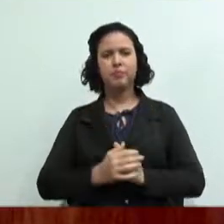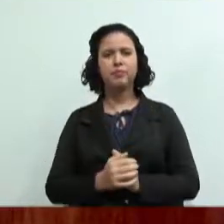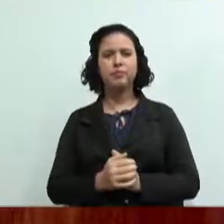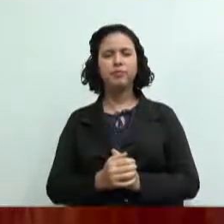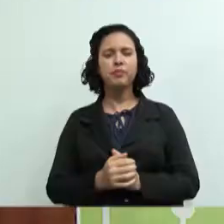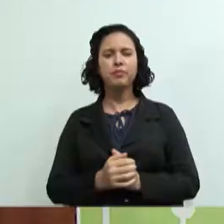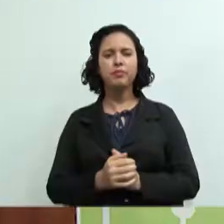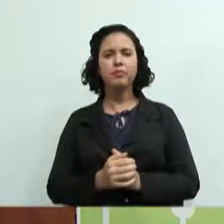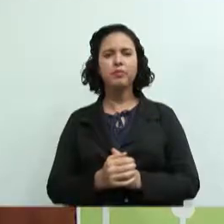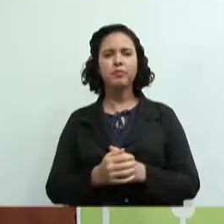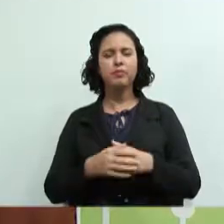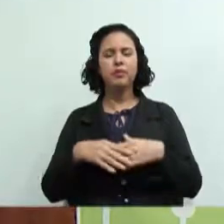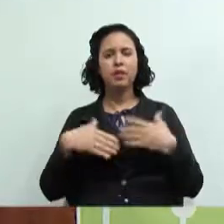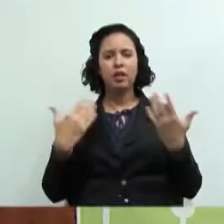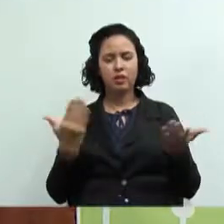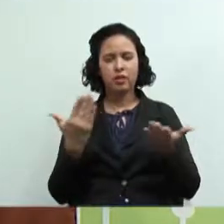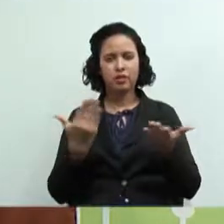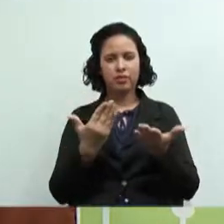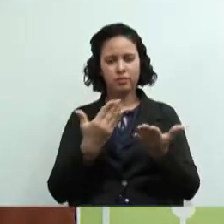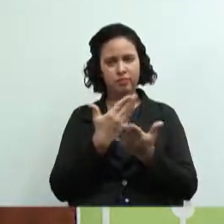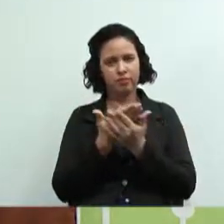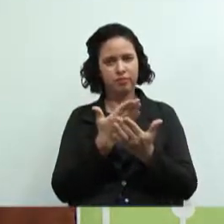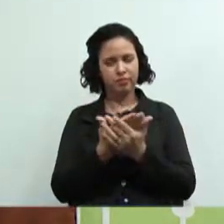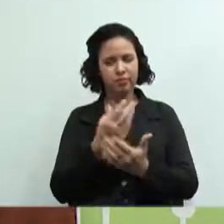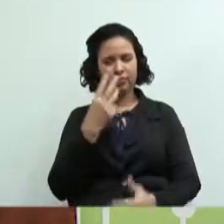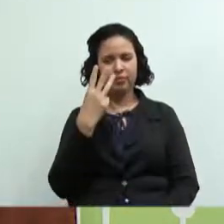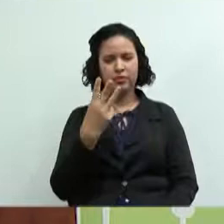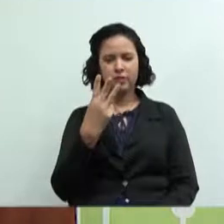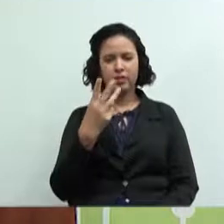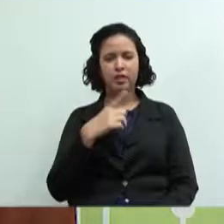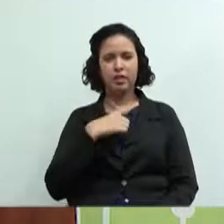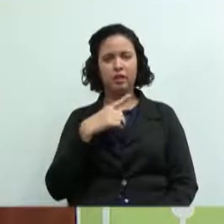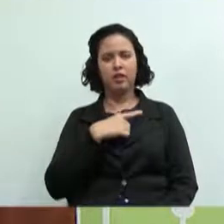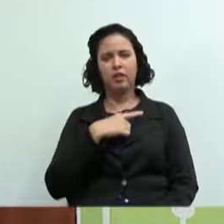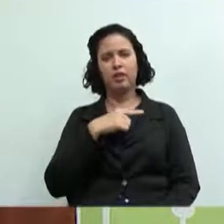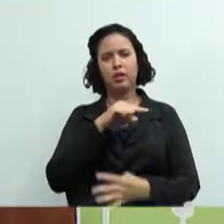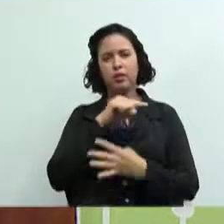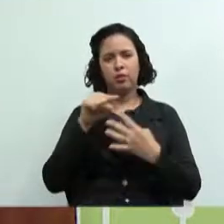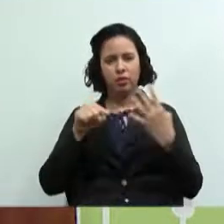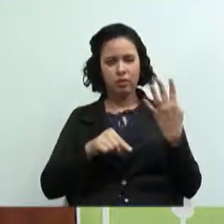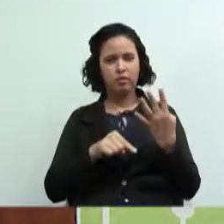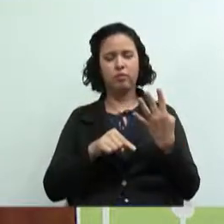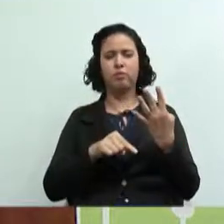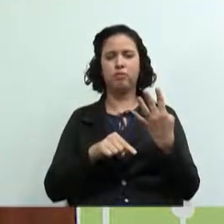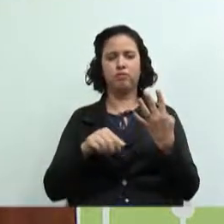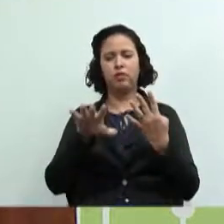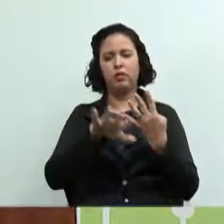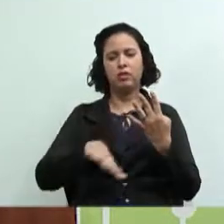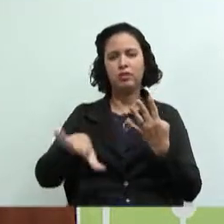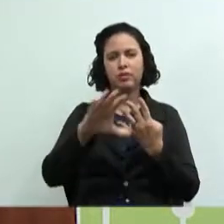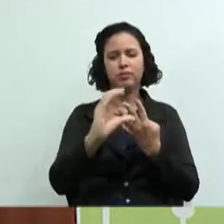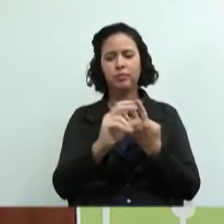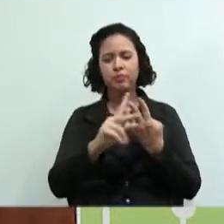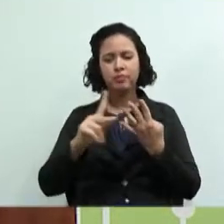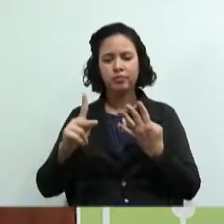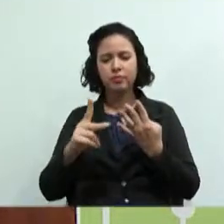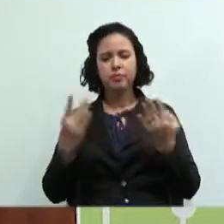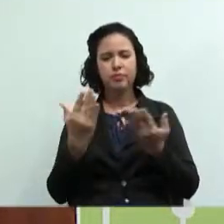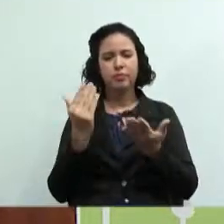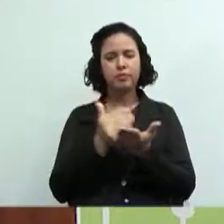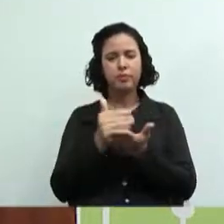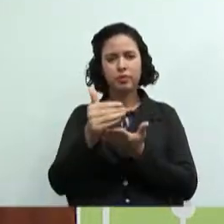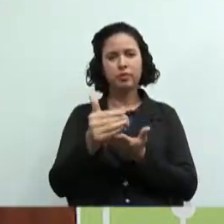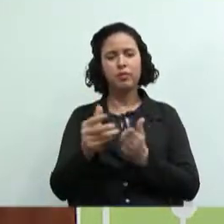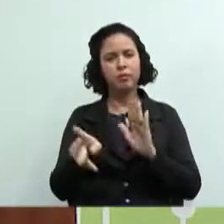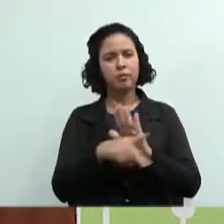Então, vamos para a nossa aula 3, tratar hoje de quatro ramos do cooperativismo. E vamos iniciar falando sobre uma questão muito